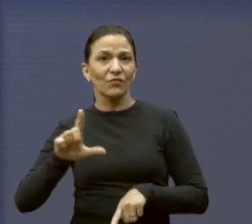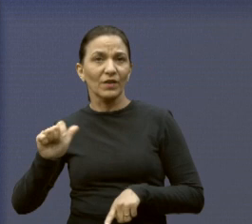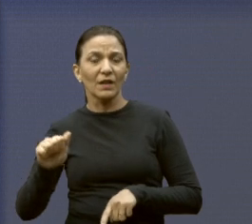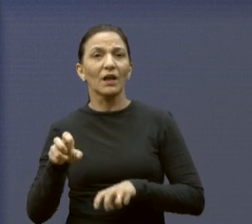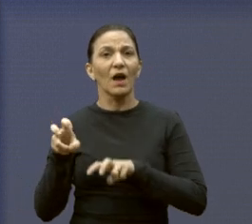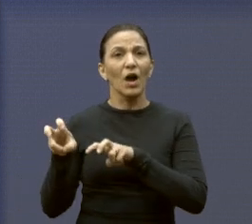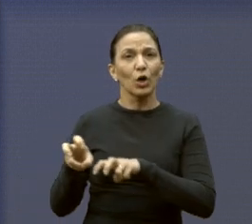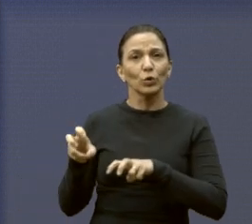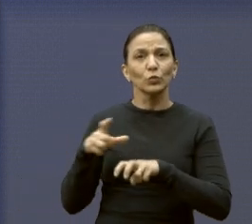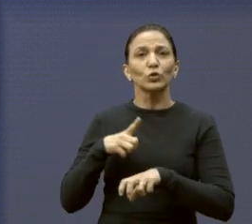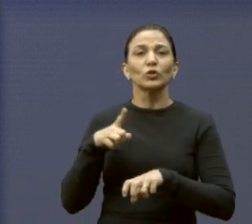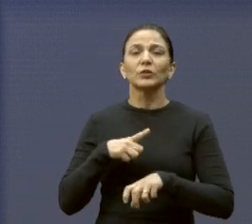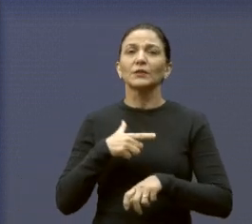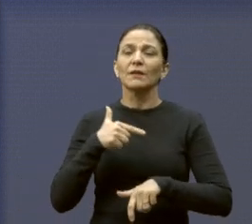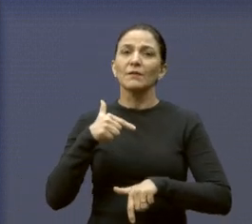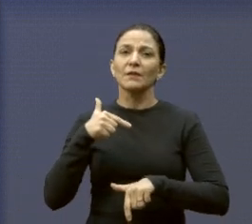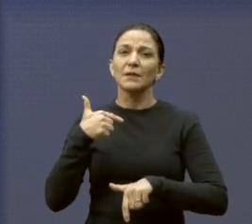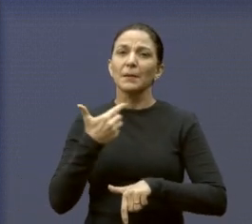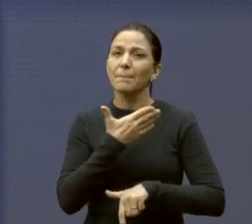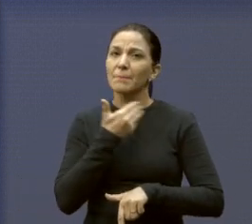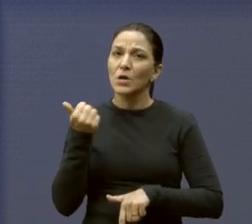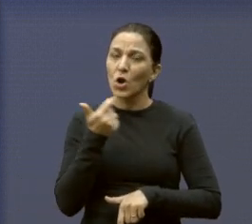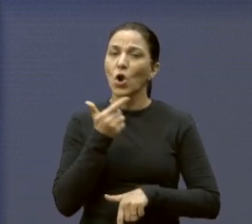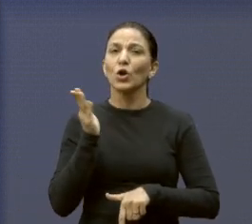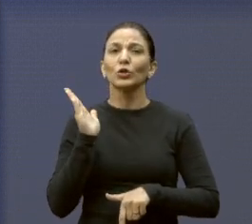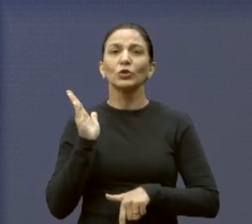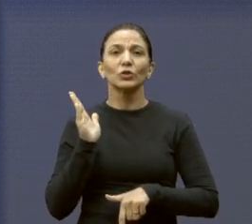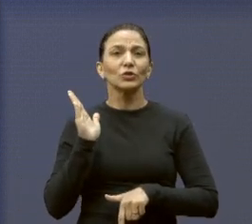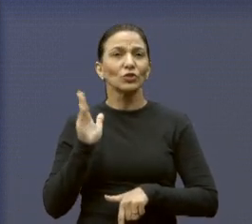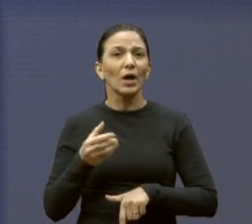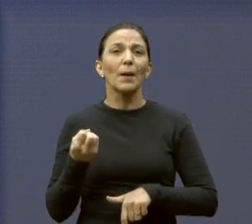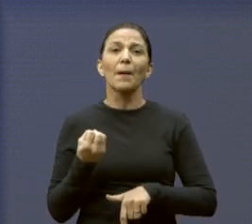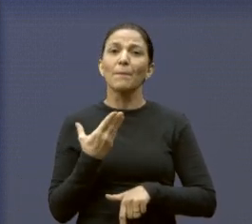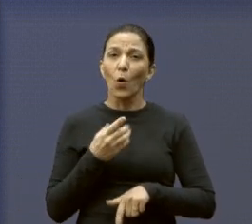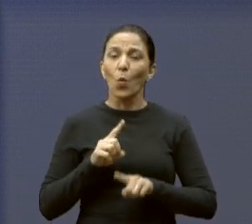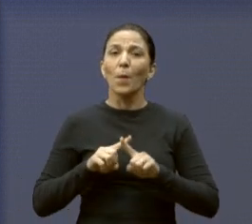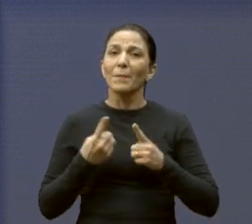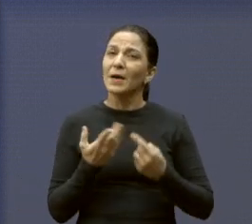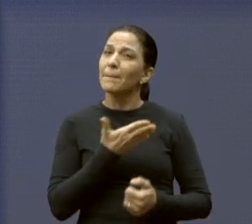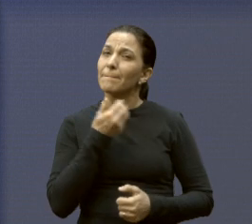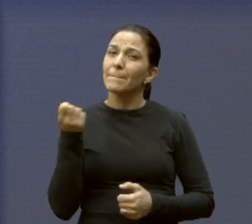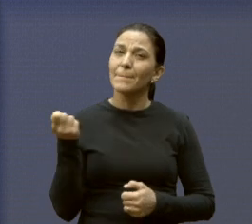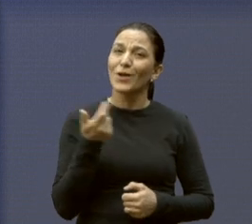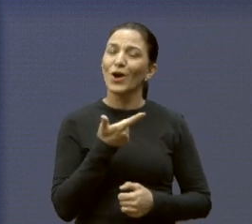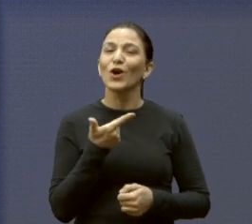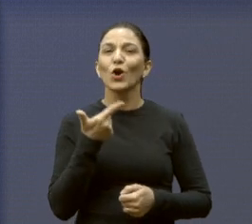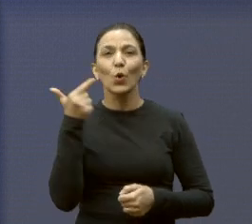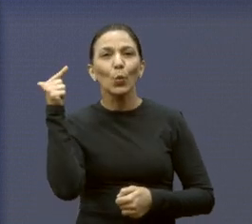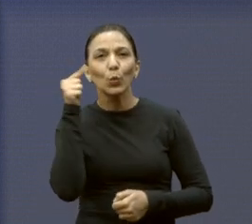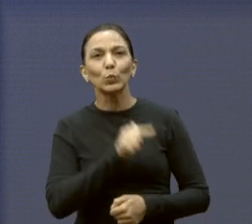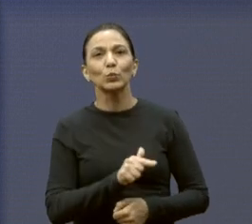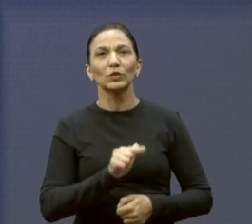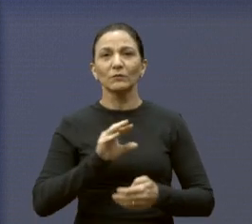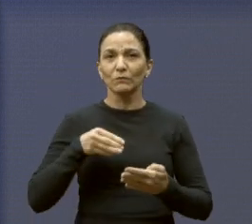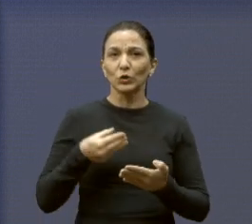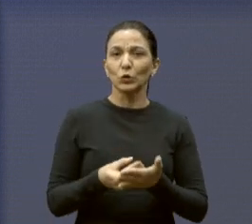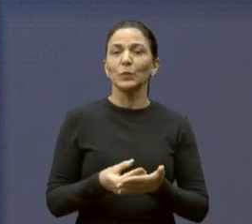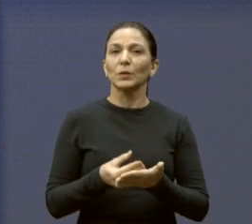ainda mais seus serviços, que já são muitos bons. São muito bons.